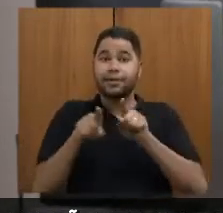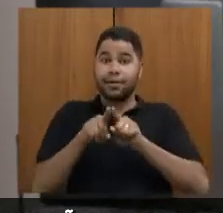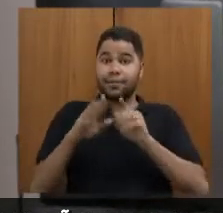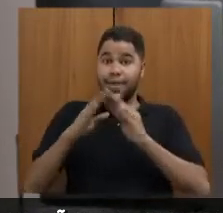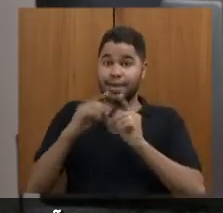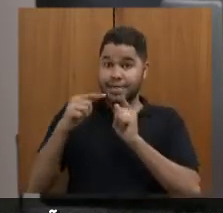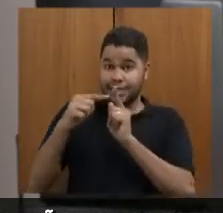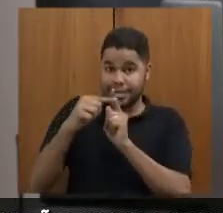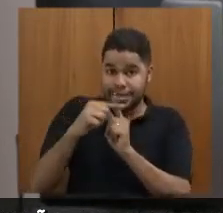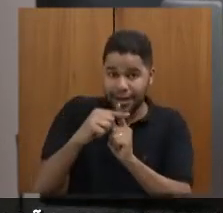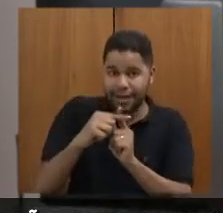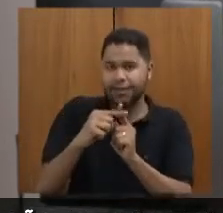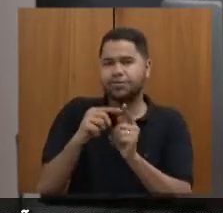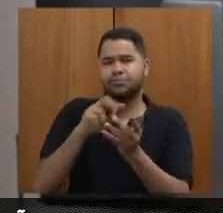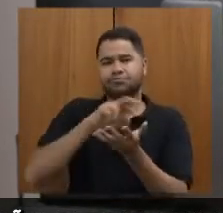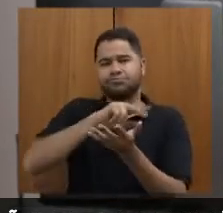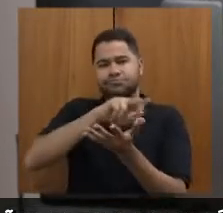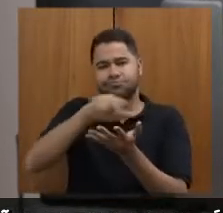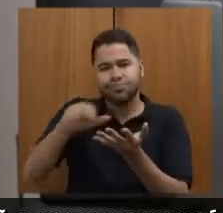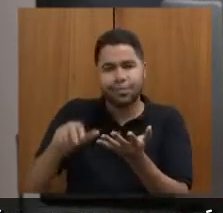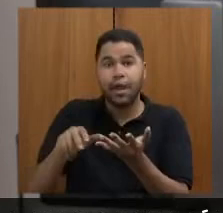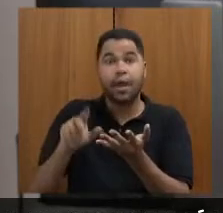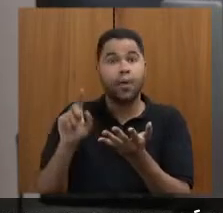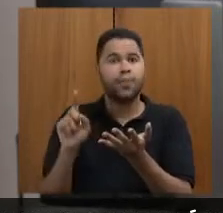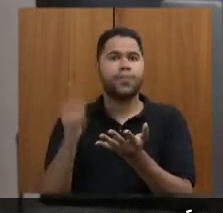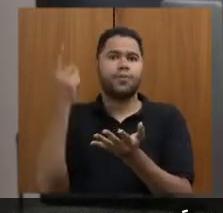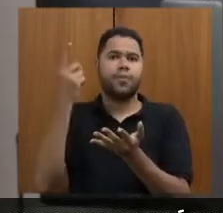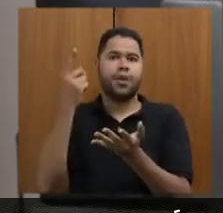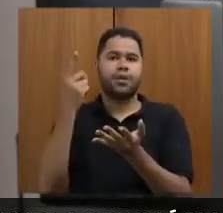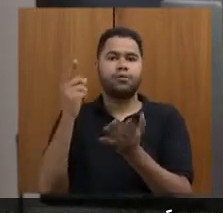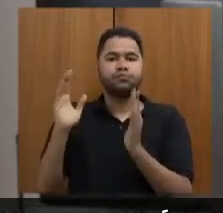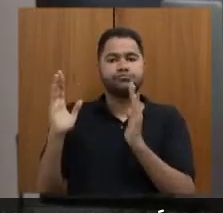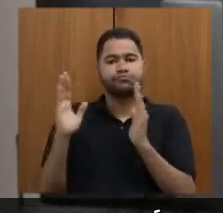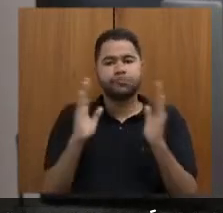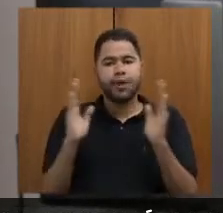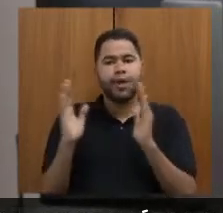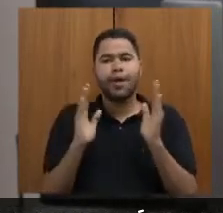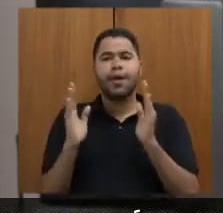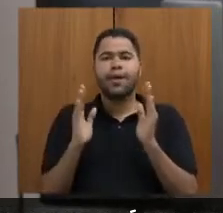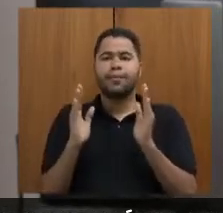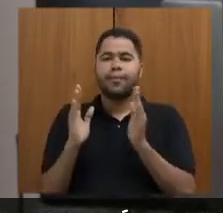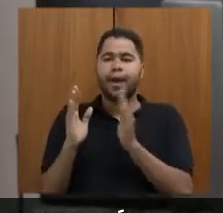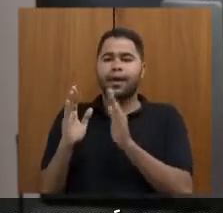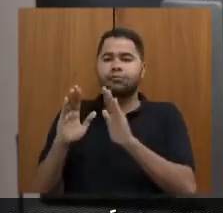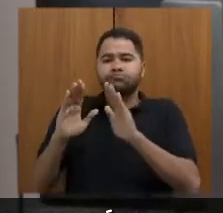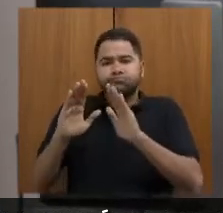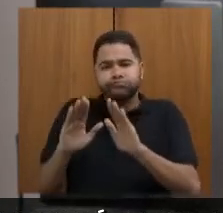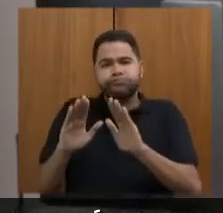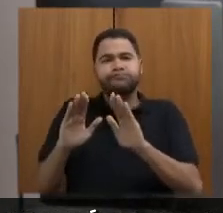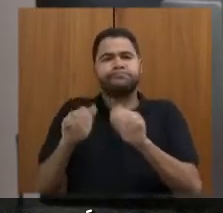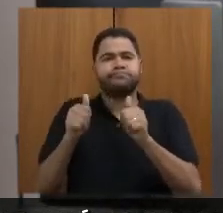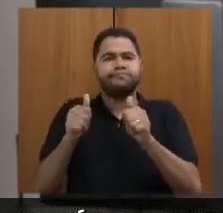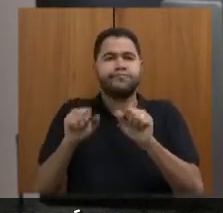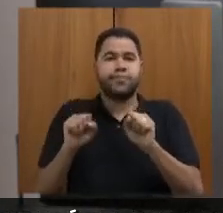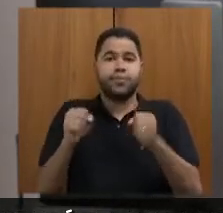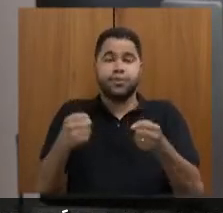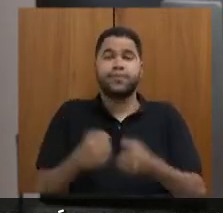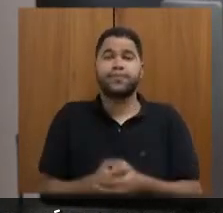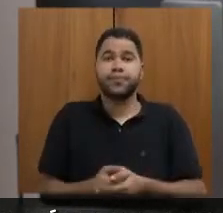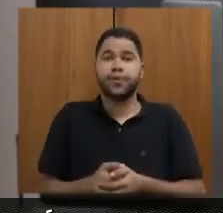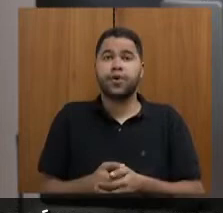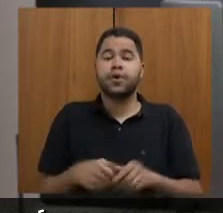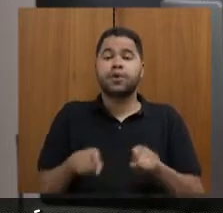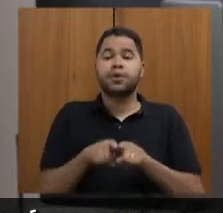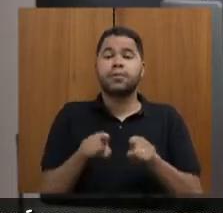é o primeiro passo para essa estabilização do patrimônio histórico. O Via Liberdade, R$ milhão para 50